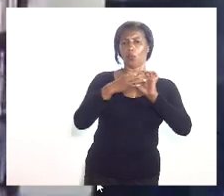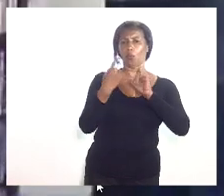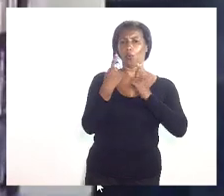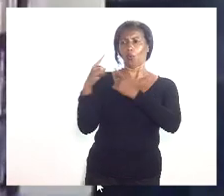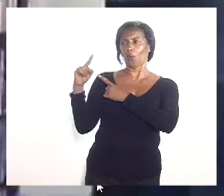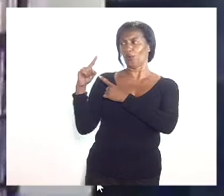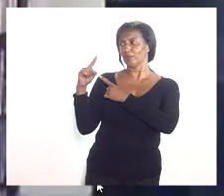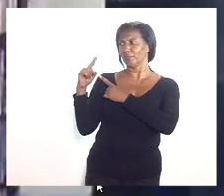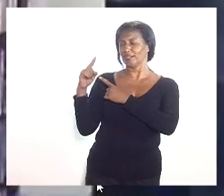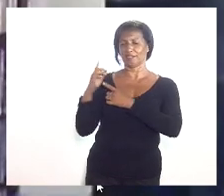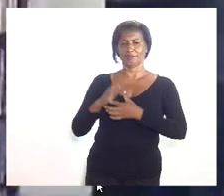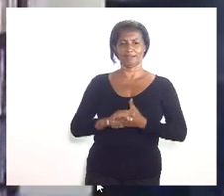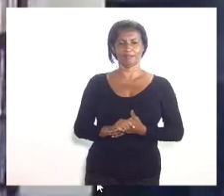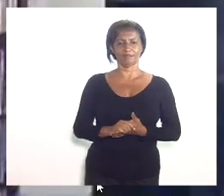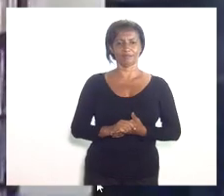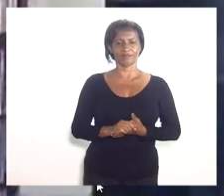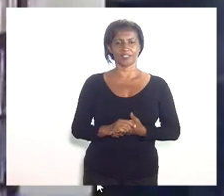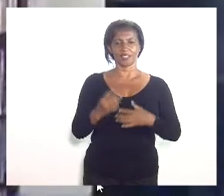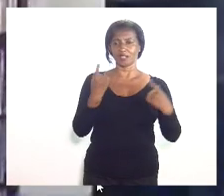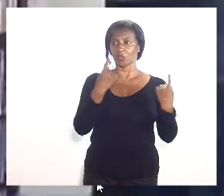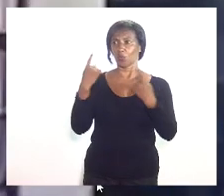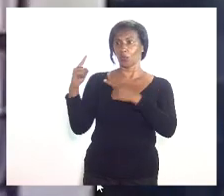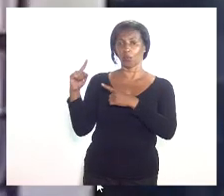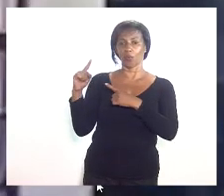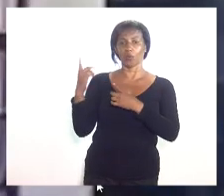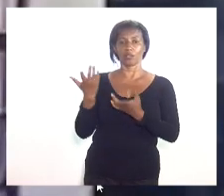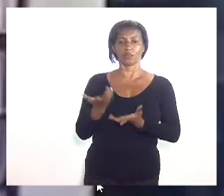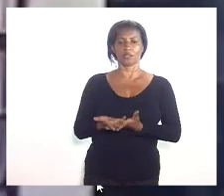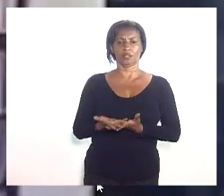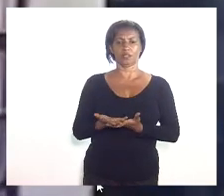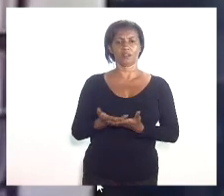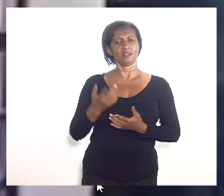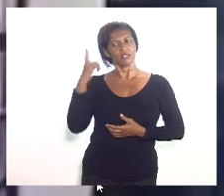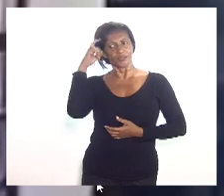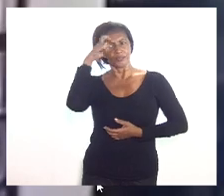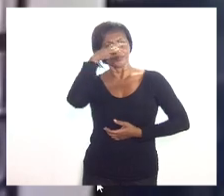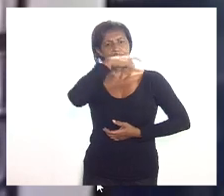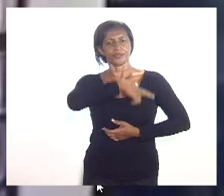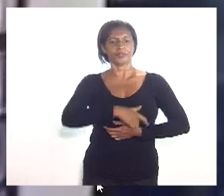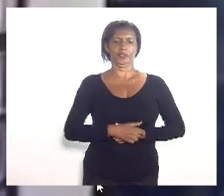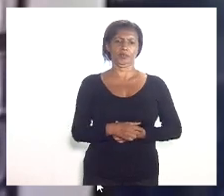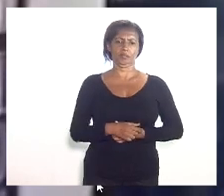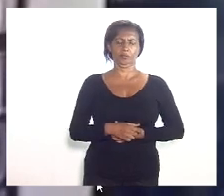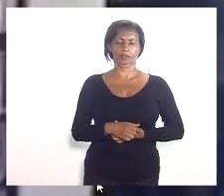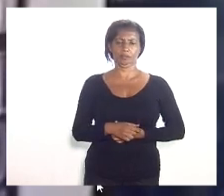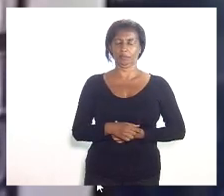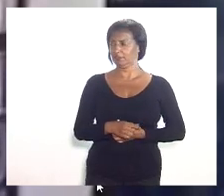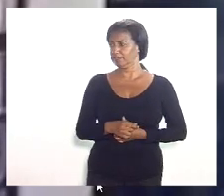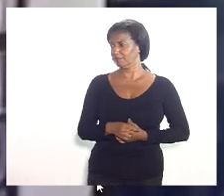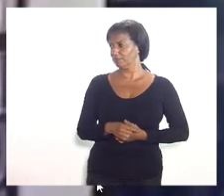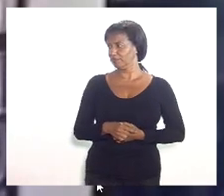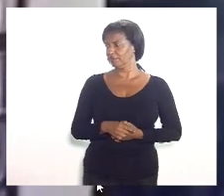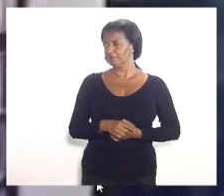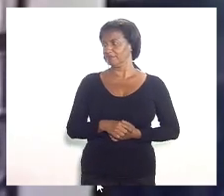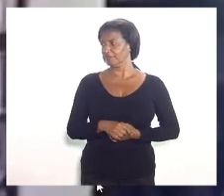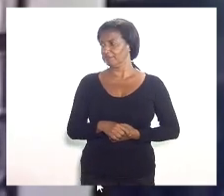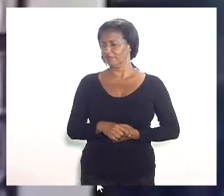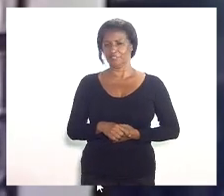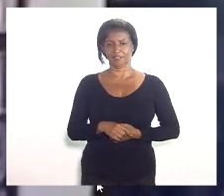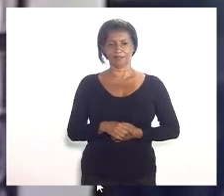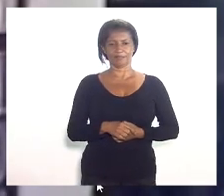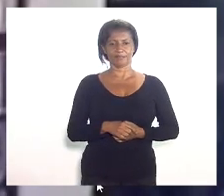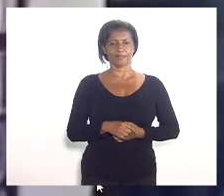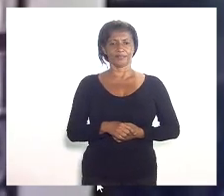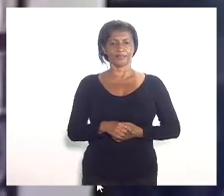é contra, são contras, então aí complica a situação, complica mesmo a situação.